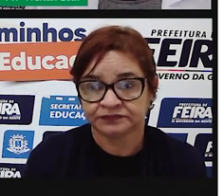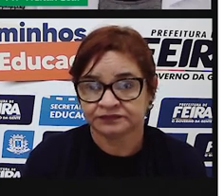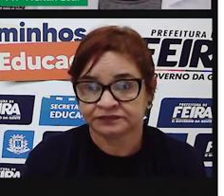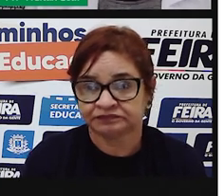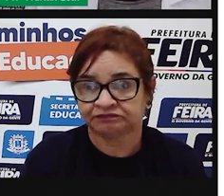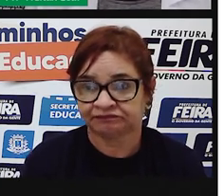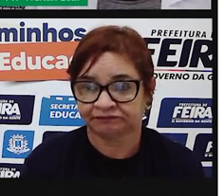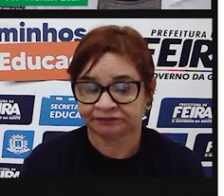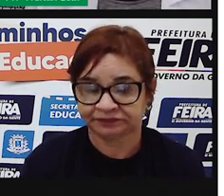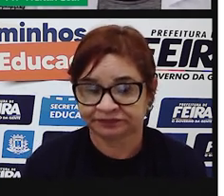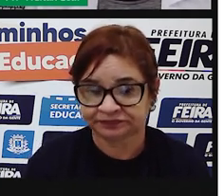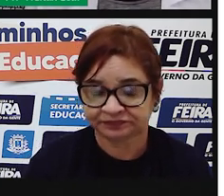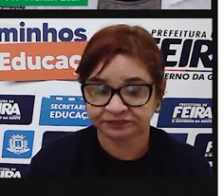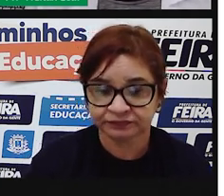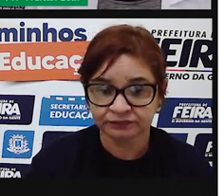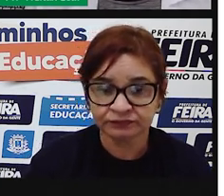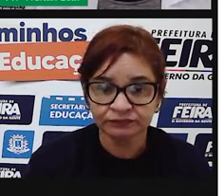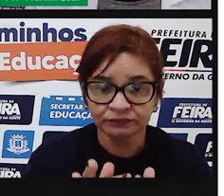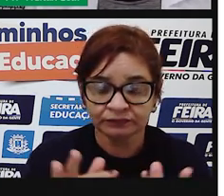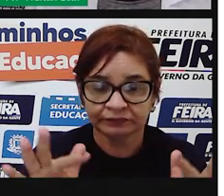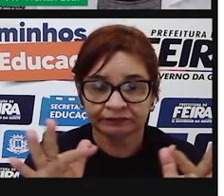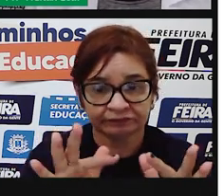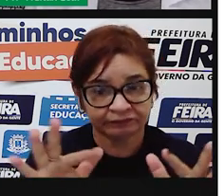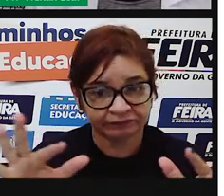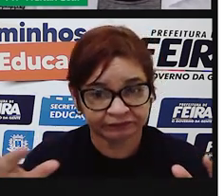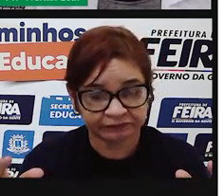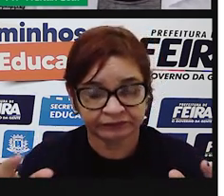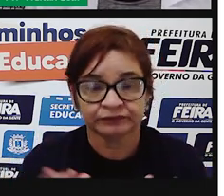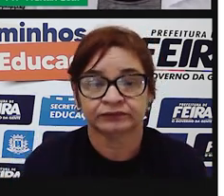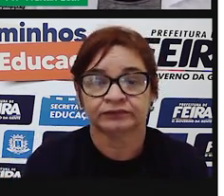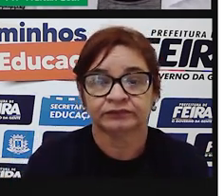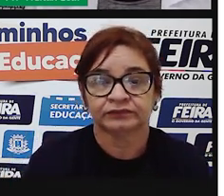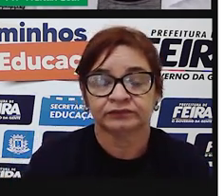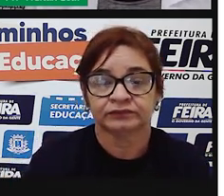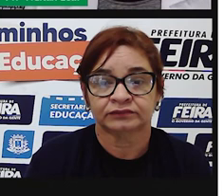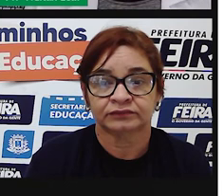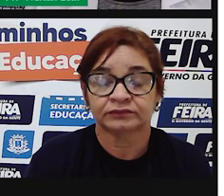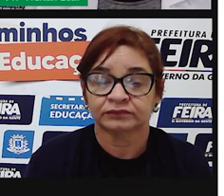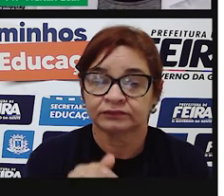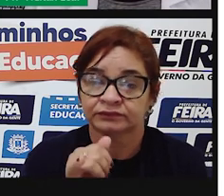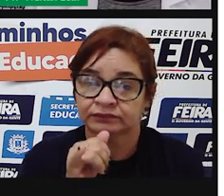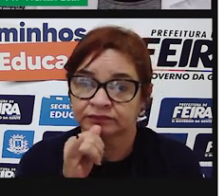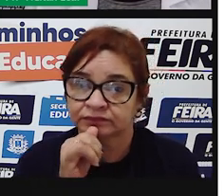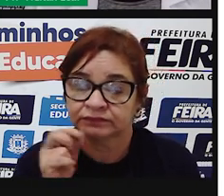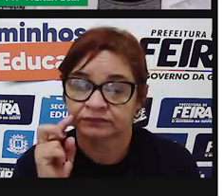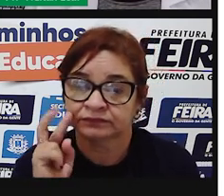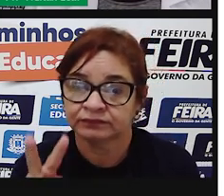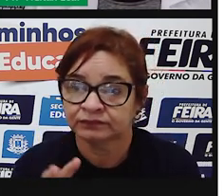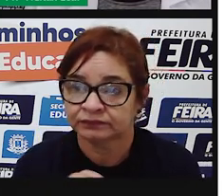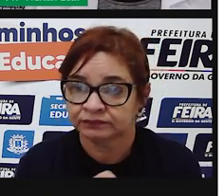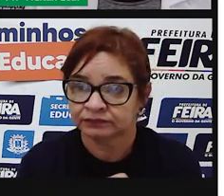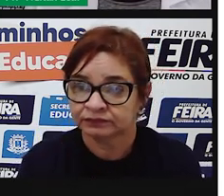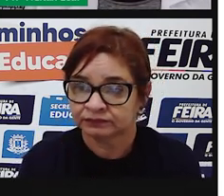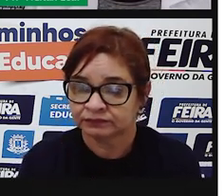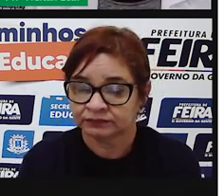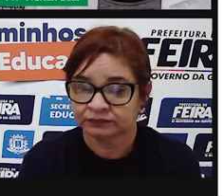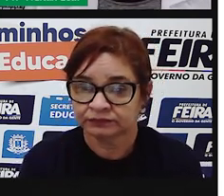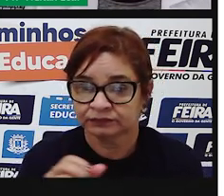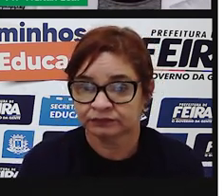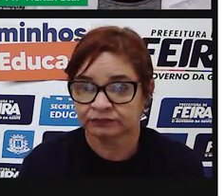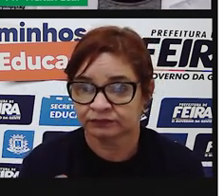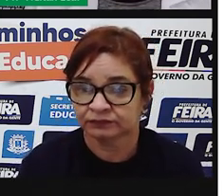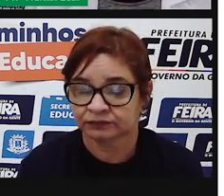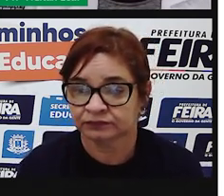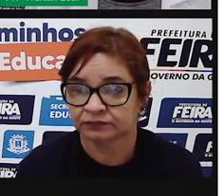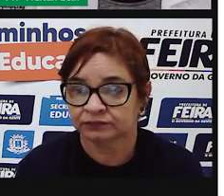ponto e vírgula é a separação de orações para enfatizar a pausa entre elas, ou quando no interior